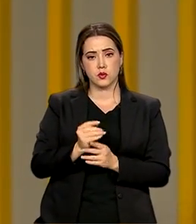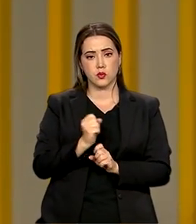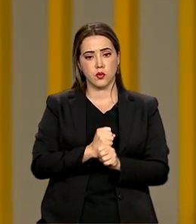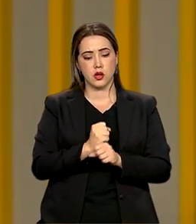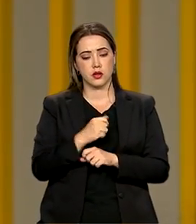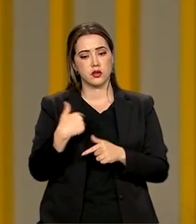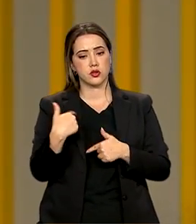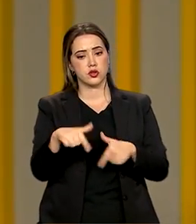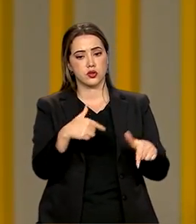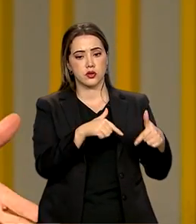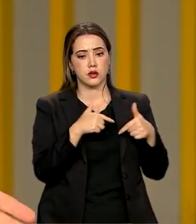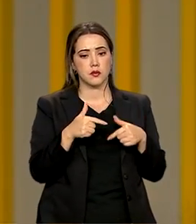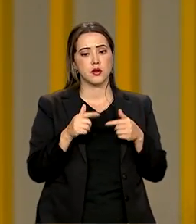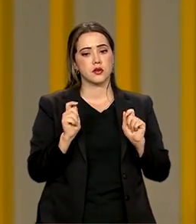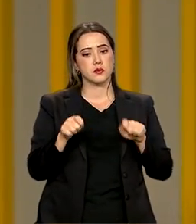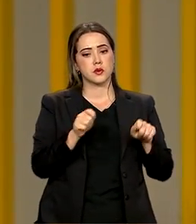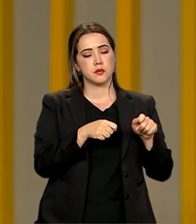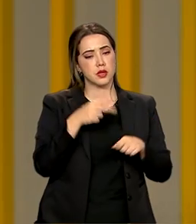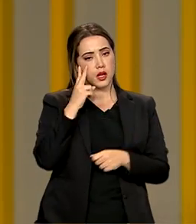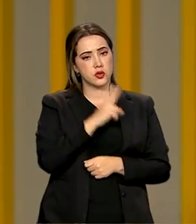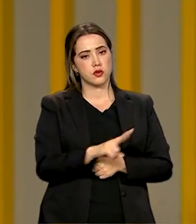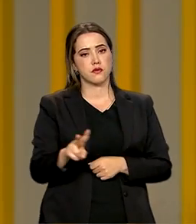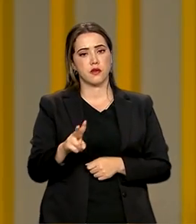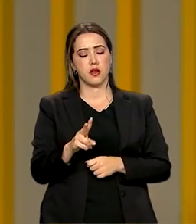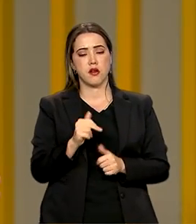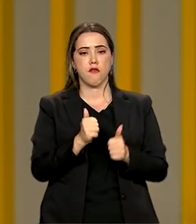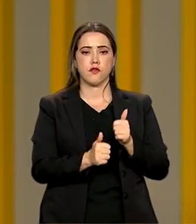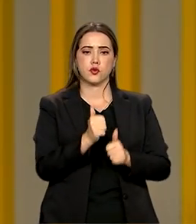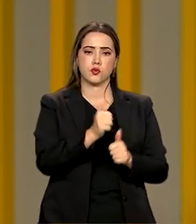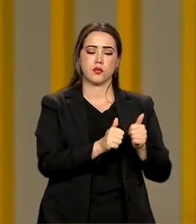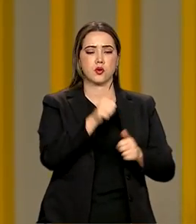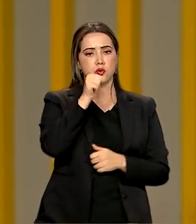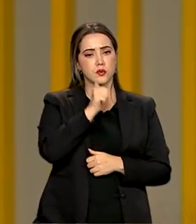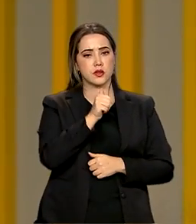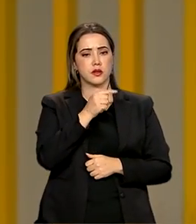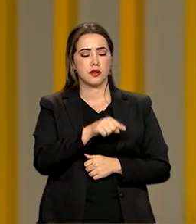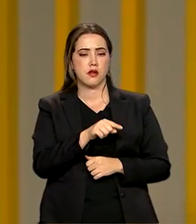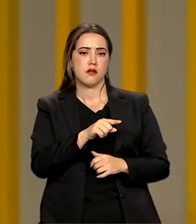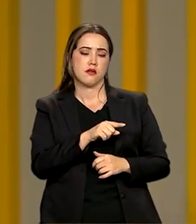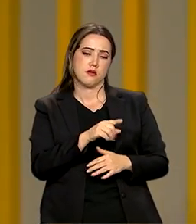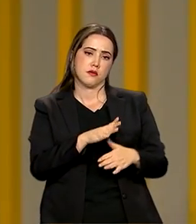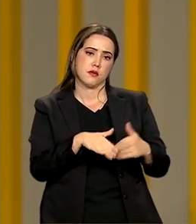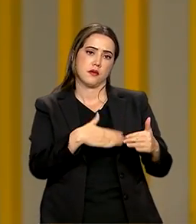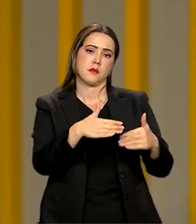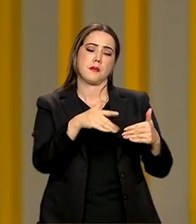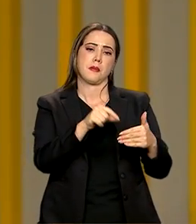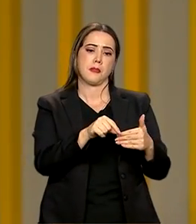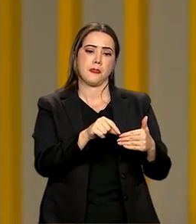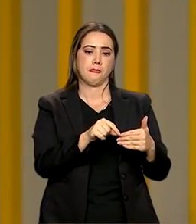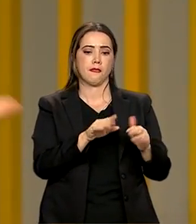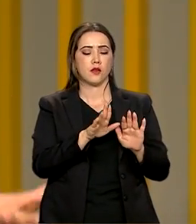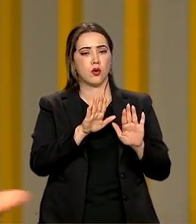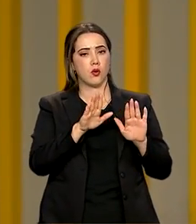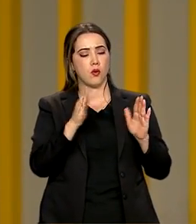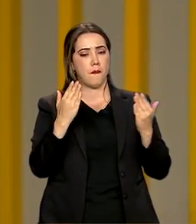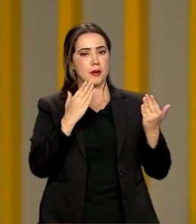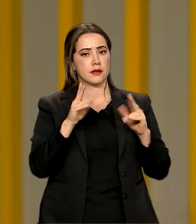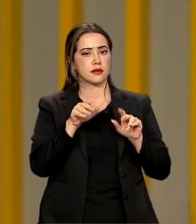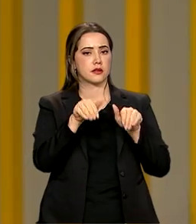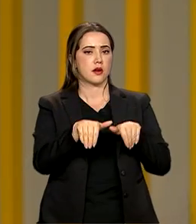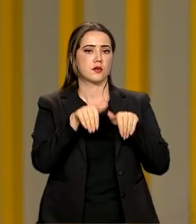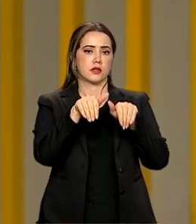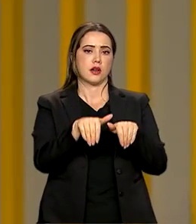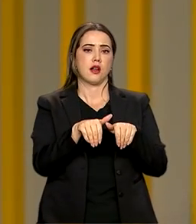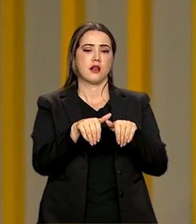maneira de encarar o futebol feminino e a candidatura e indo para a Austrália e Nova Zelândia, vendo lá em